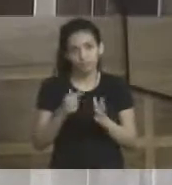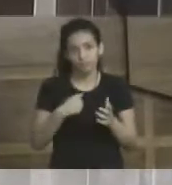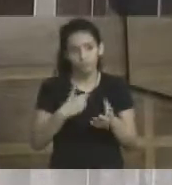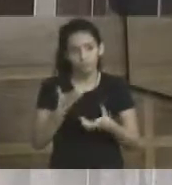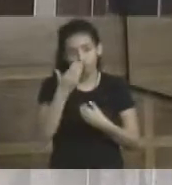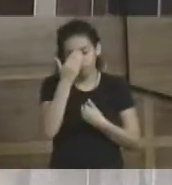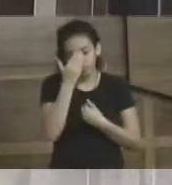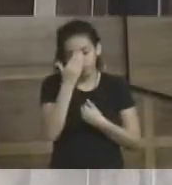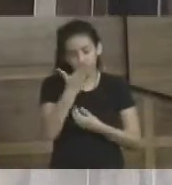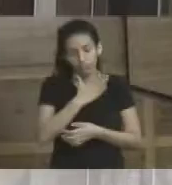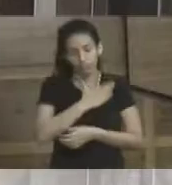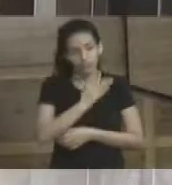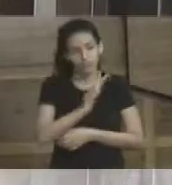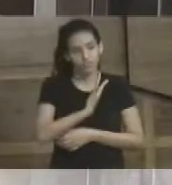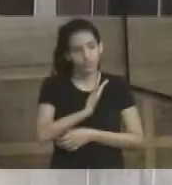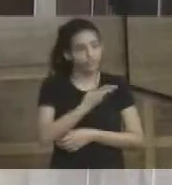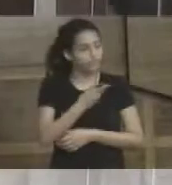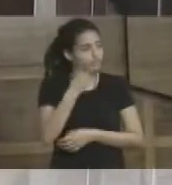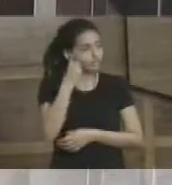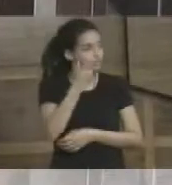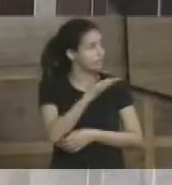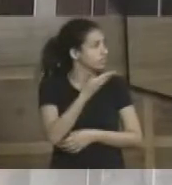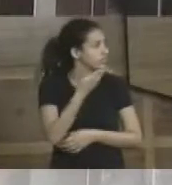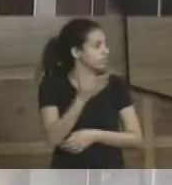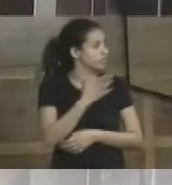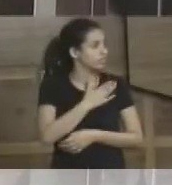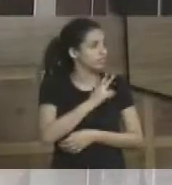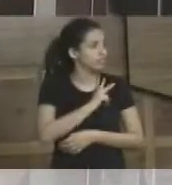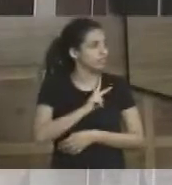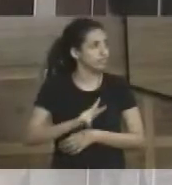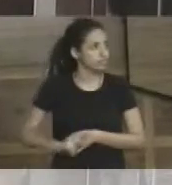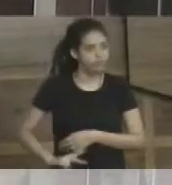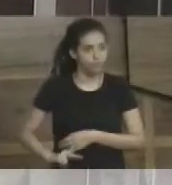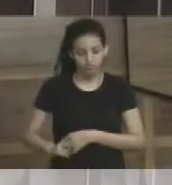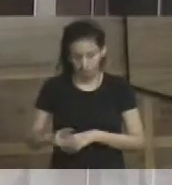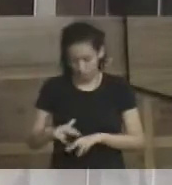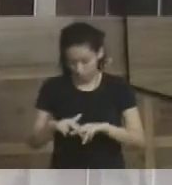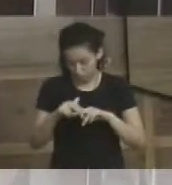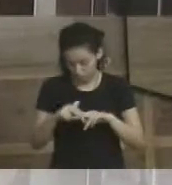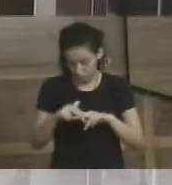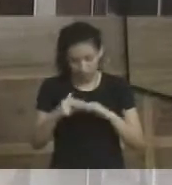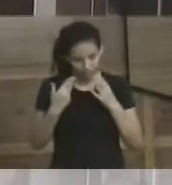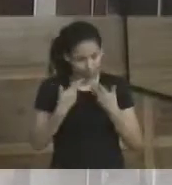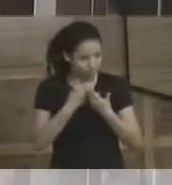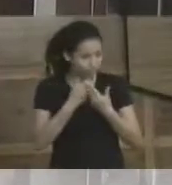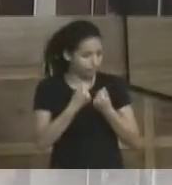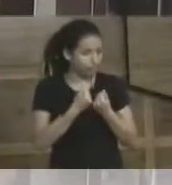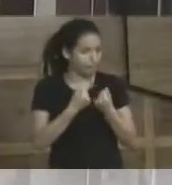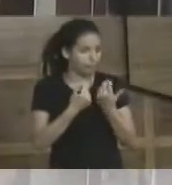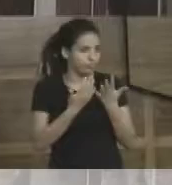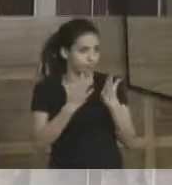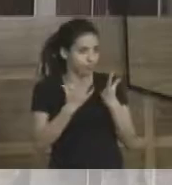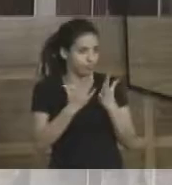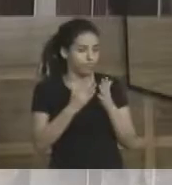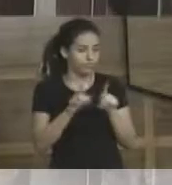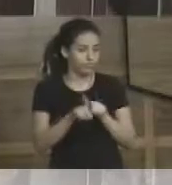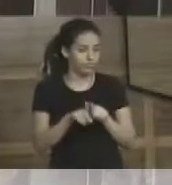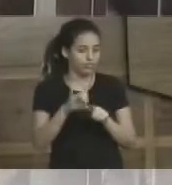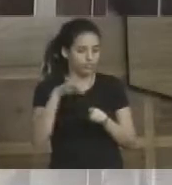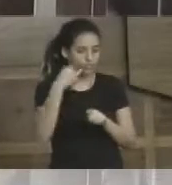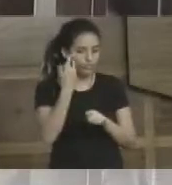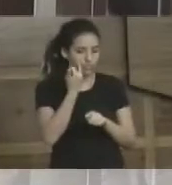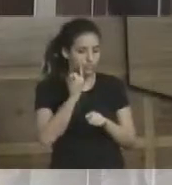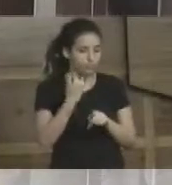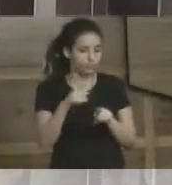quero agradecer aos meus amigos vereadores, ao meu presidente, Zé Augusto, pela linda homenagem que nos foi feita, à Jane, à